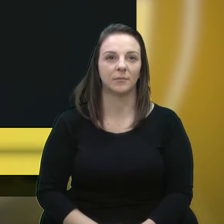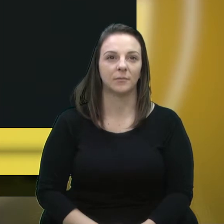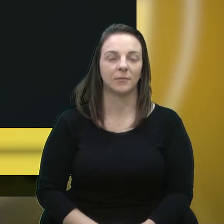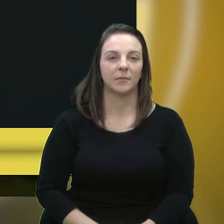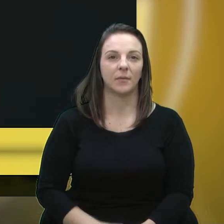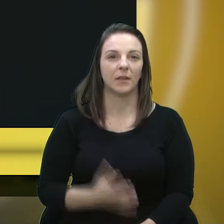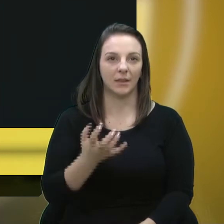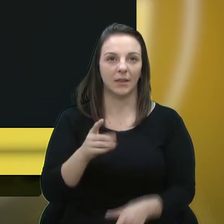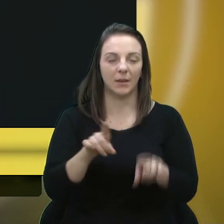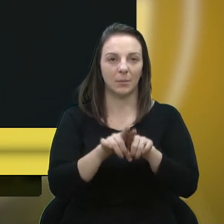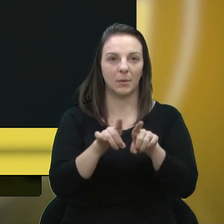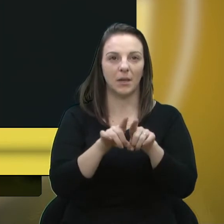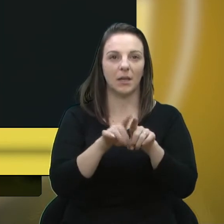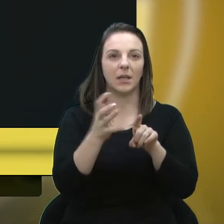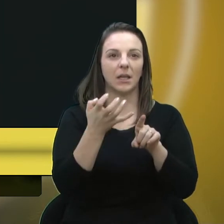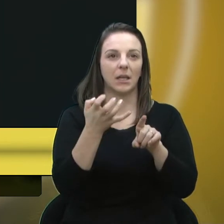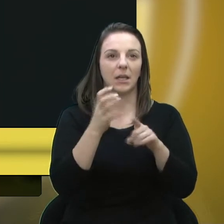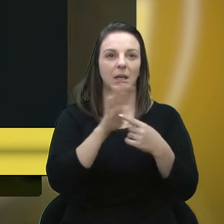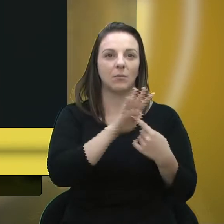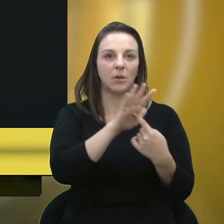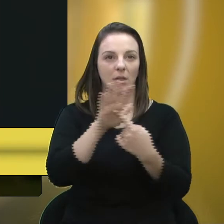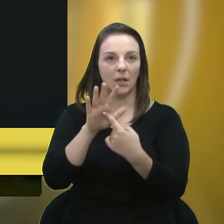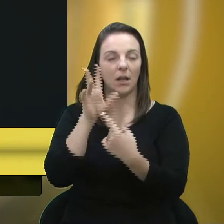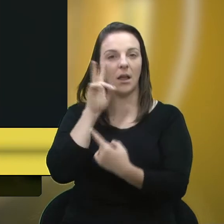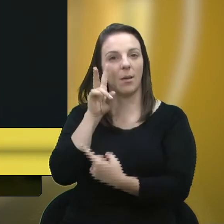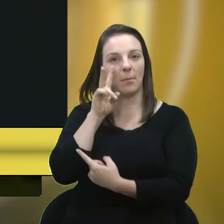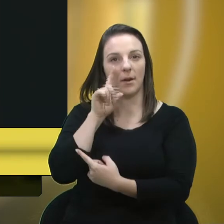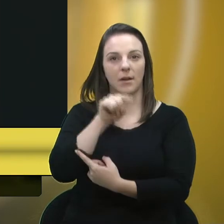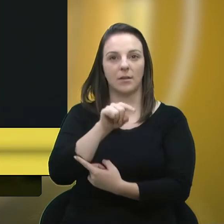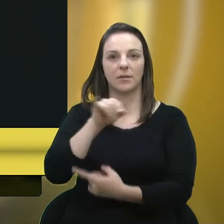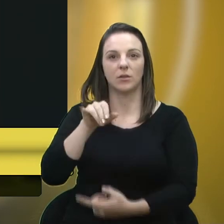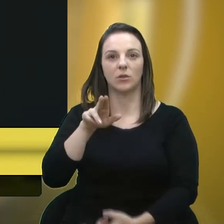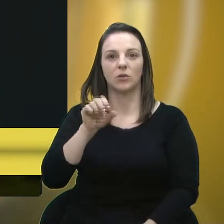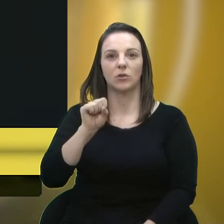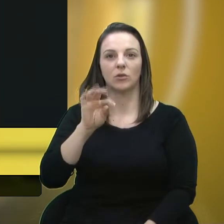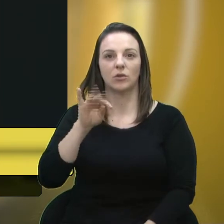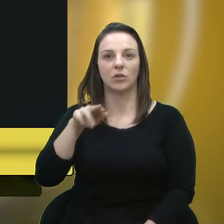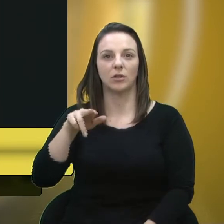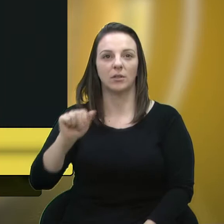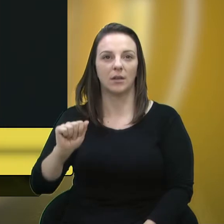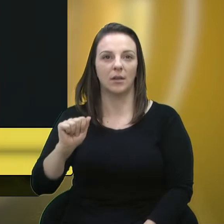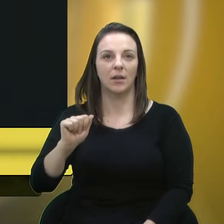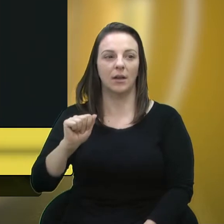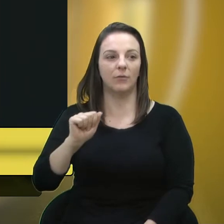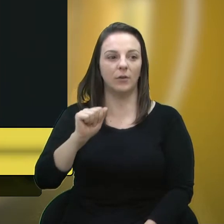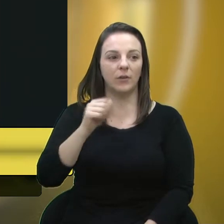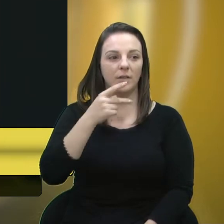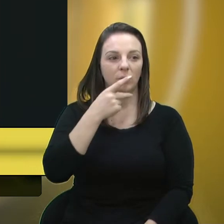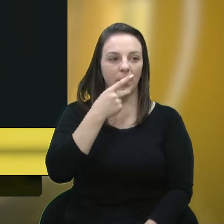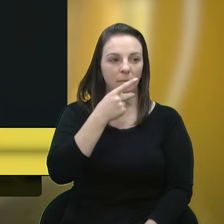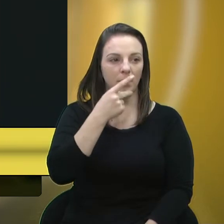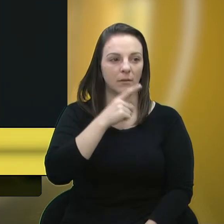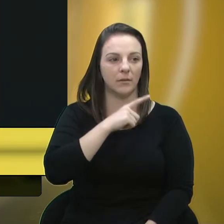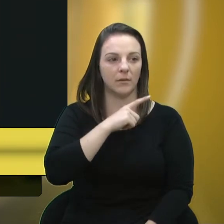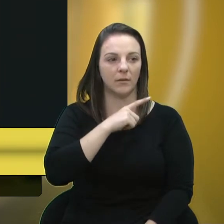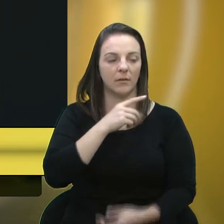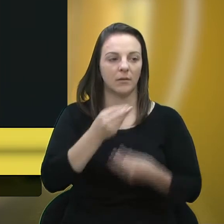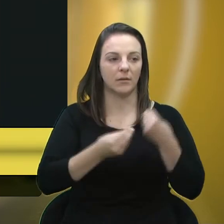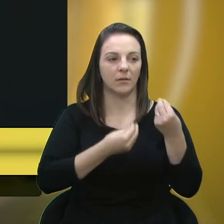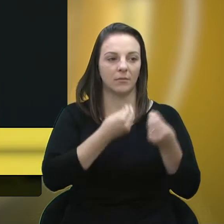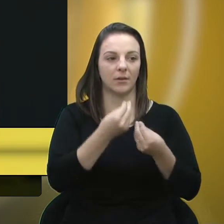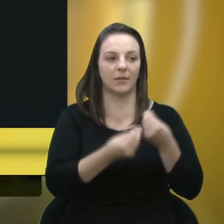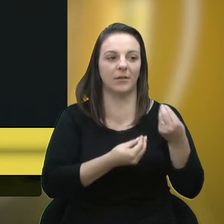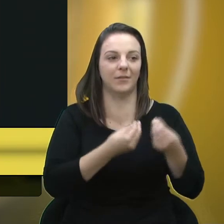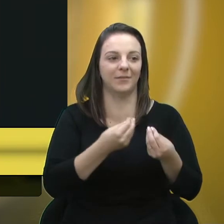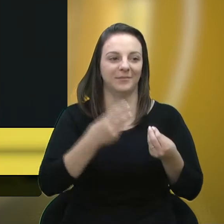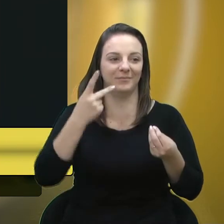lembrança da nossa querida Justina, ela que muito nos honrou como mulher na política, mesmo que